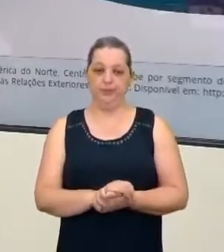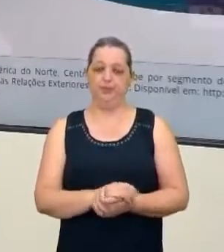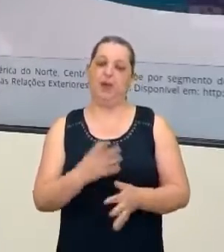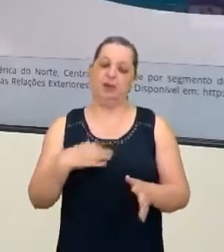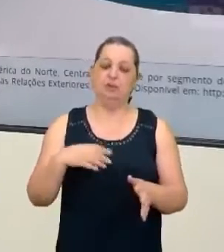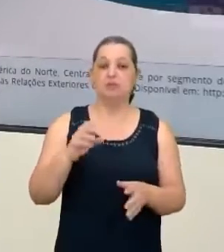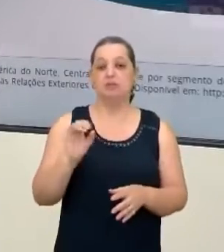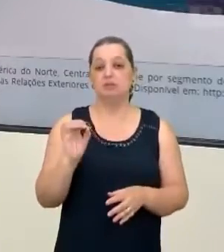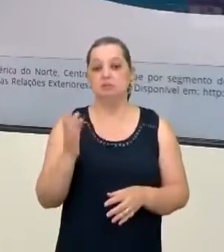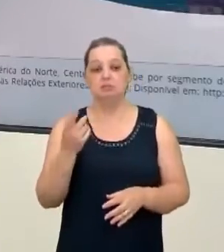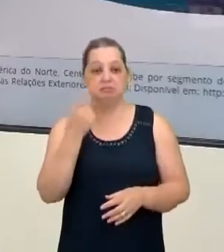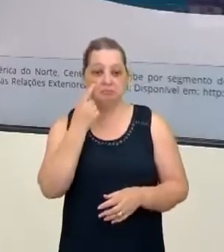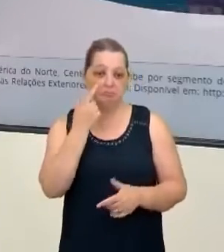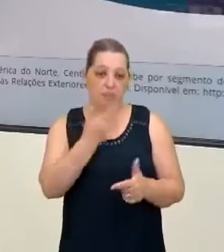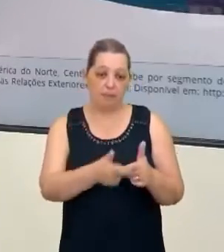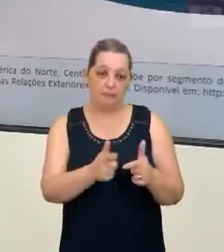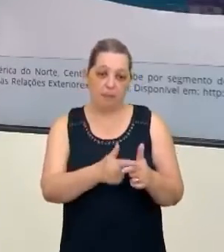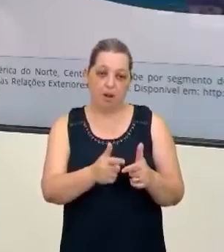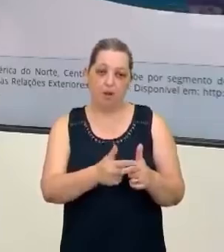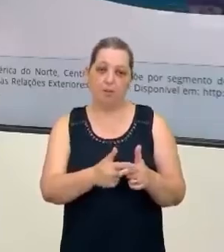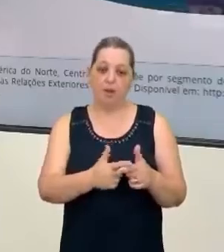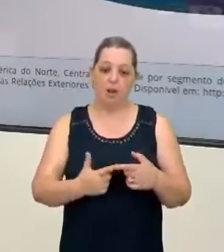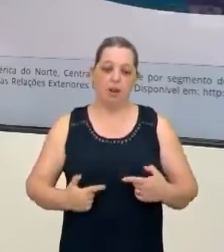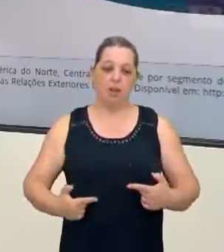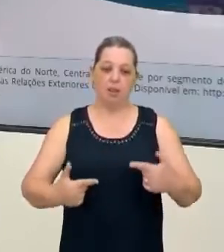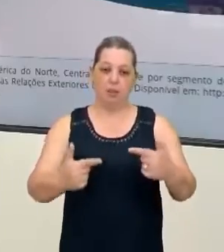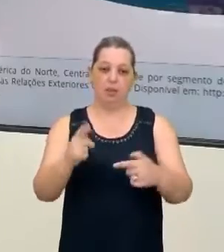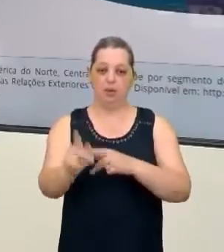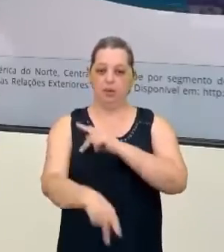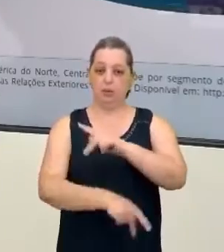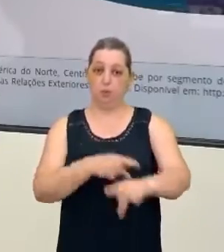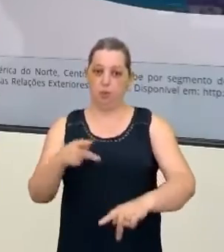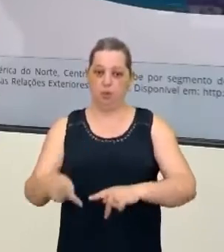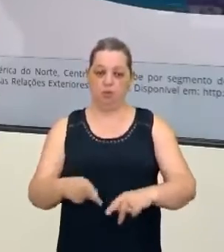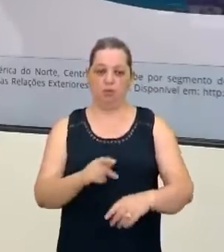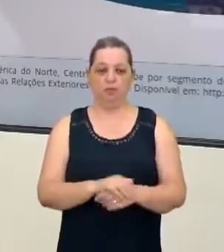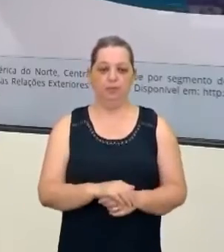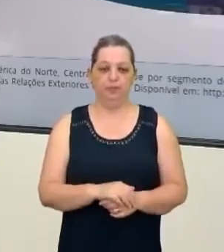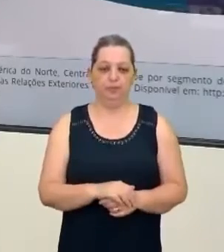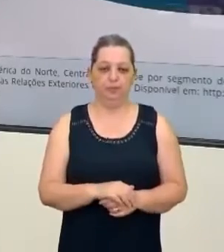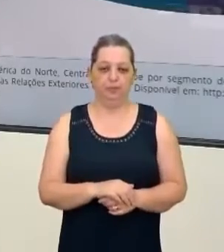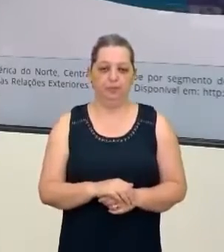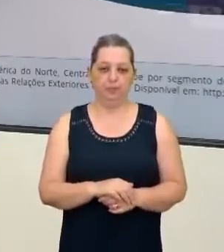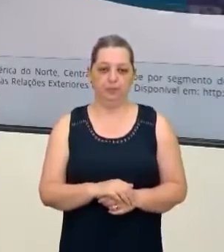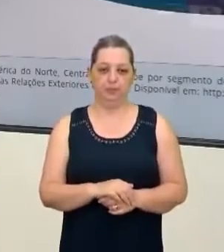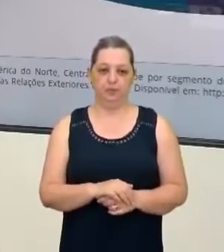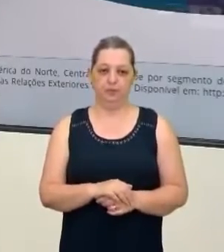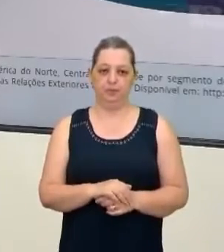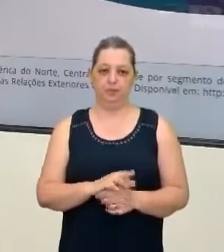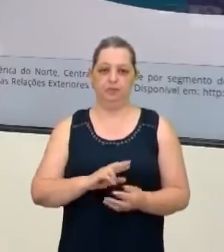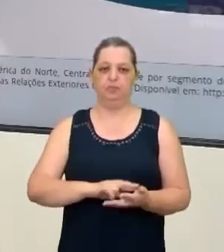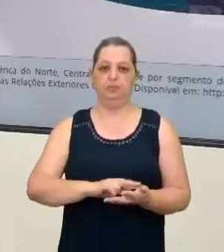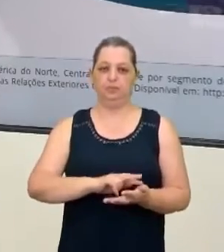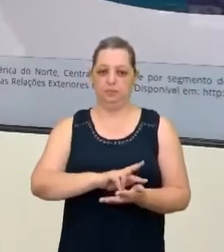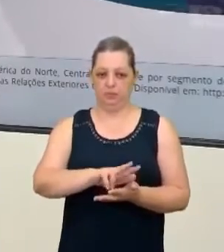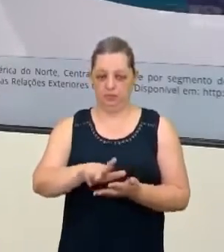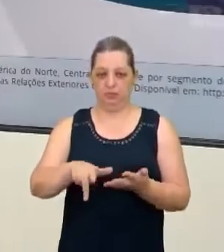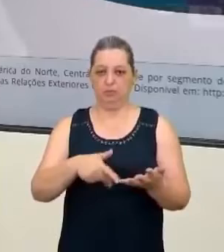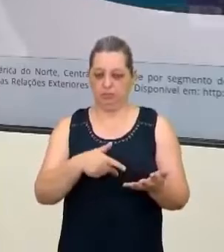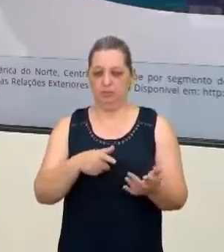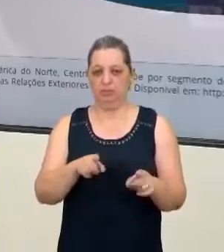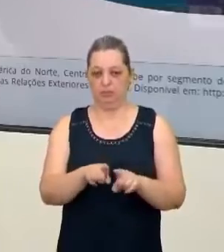a gente vê, né, problemas de guerra civil, que é uma guerra interna aí e vinculada muito a essa questão aí também